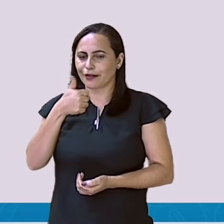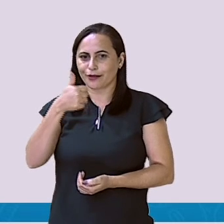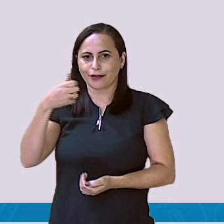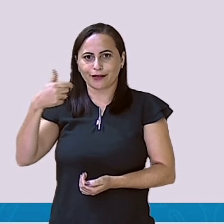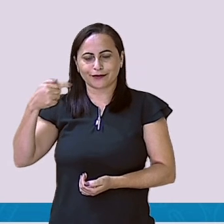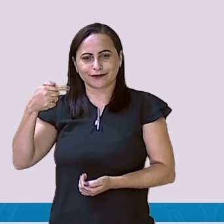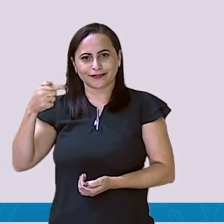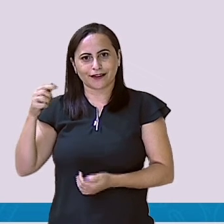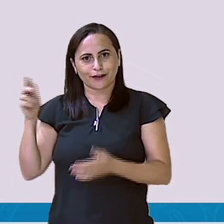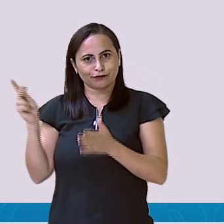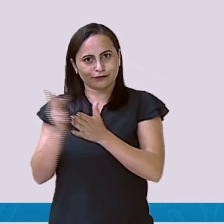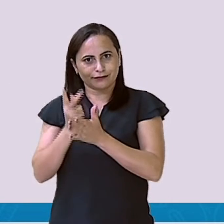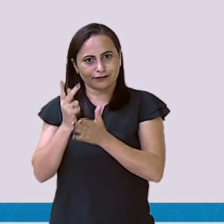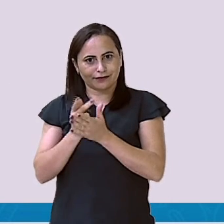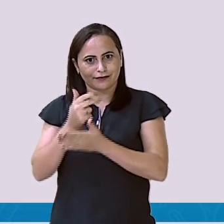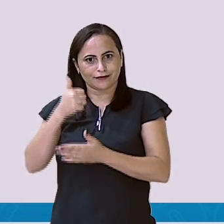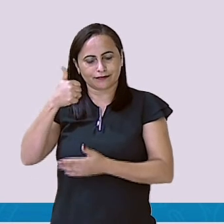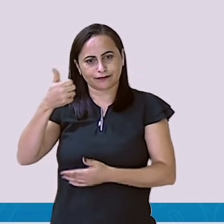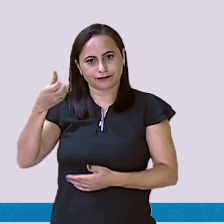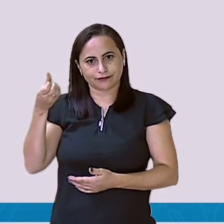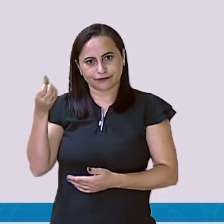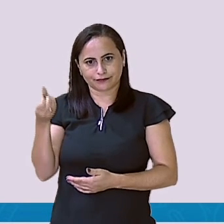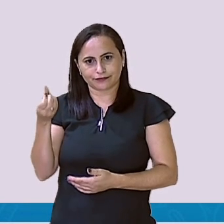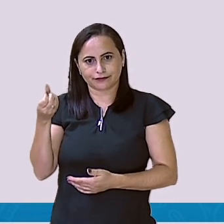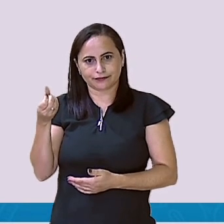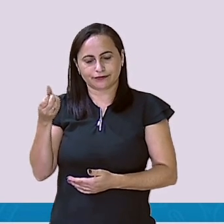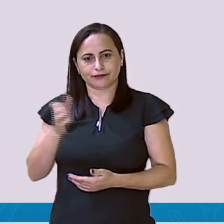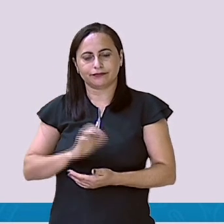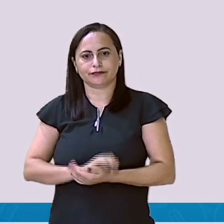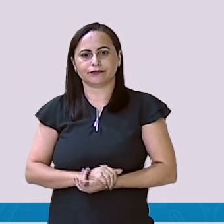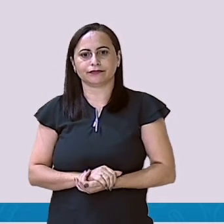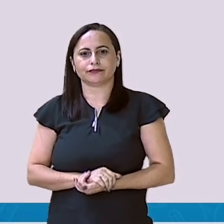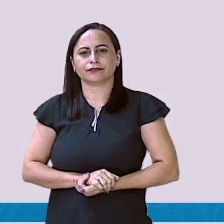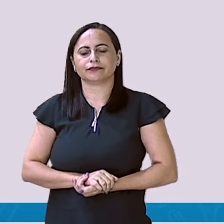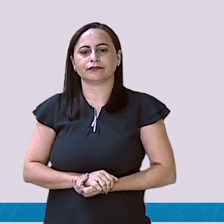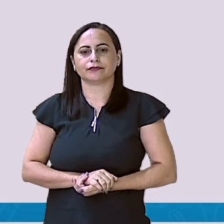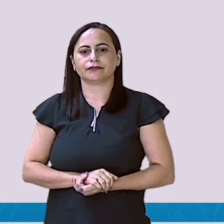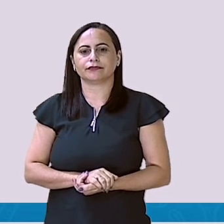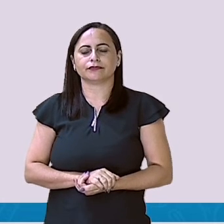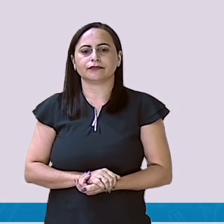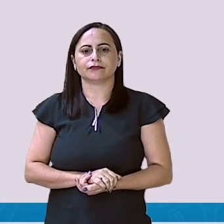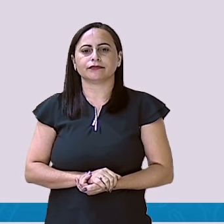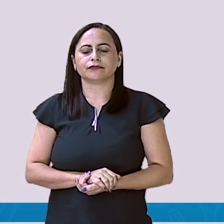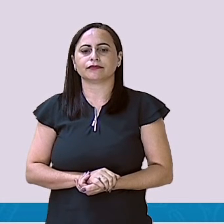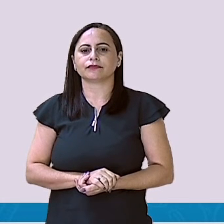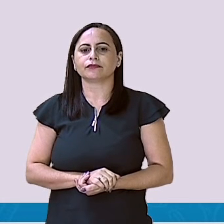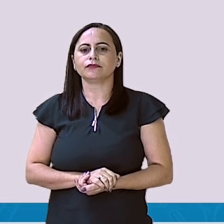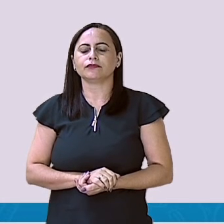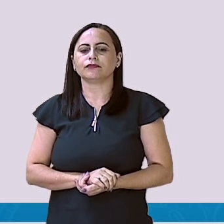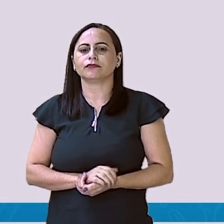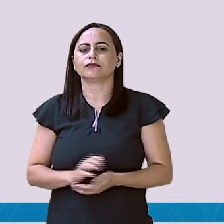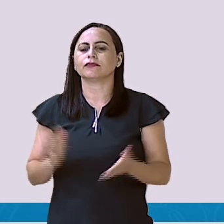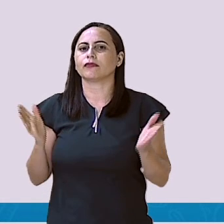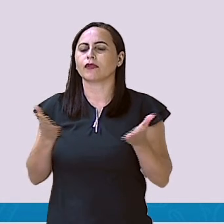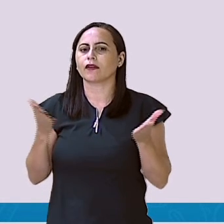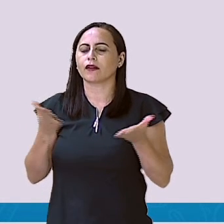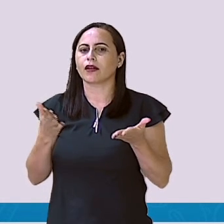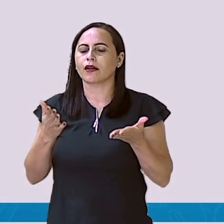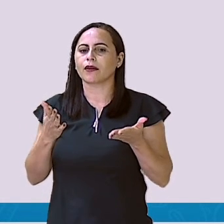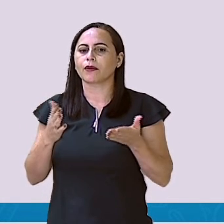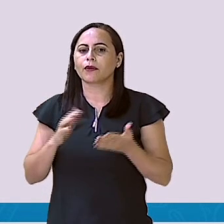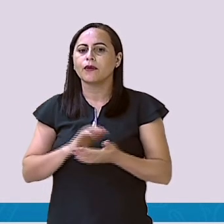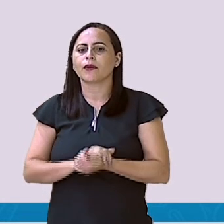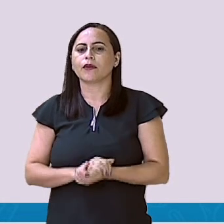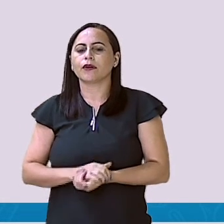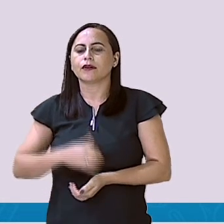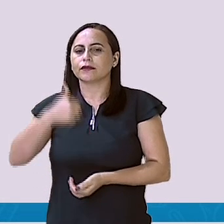aqui embaixo? E só lembrei dele. 16. Agora, eu vou tirar 7